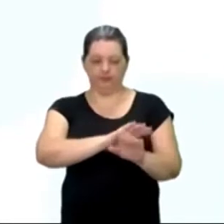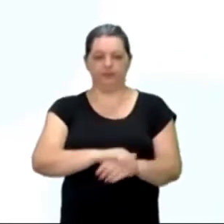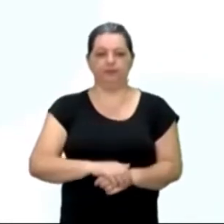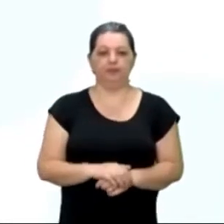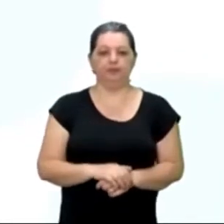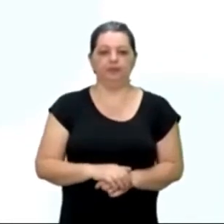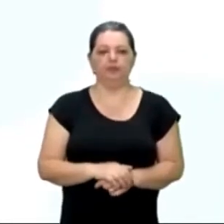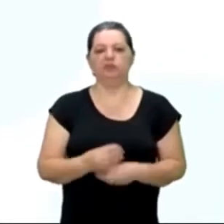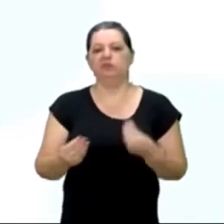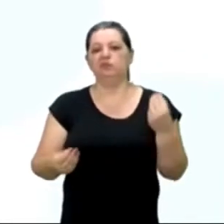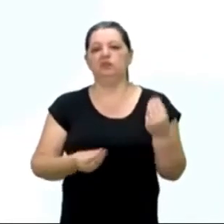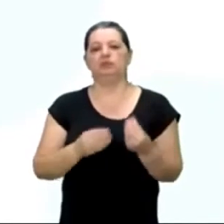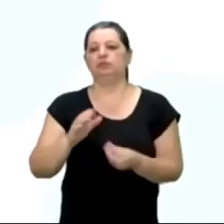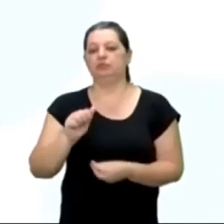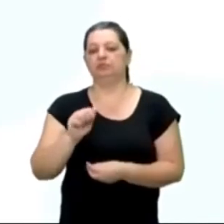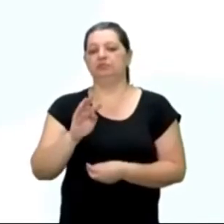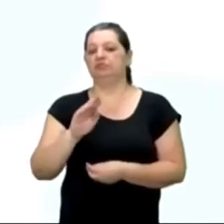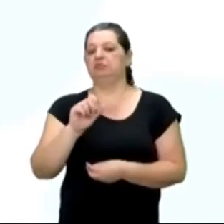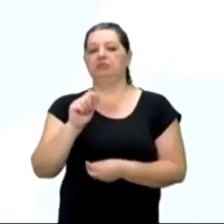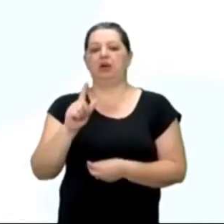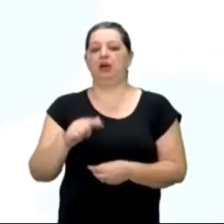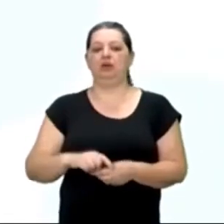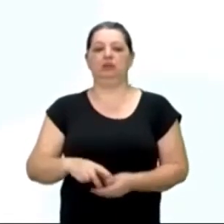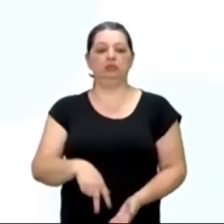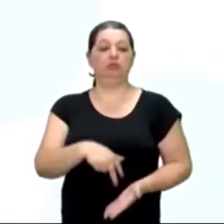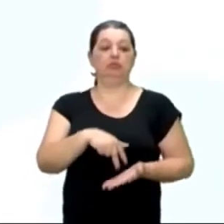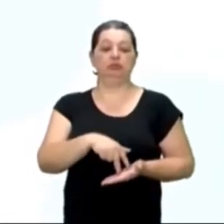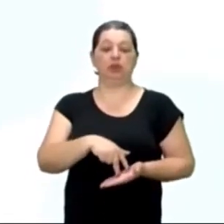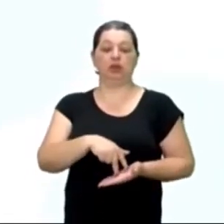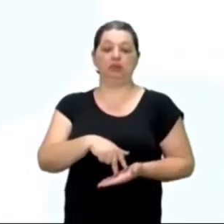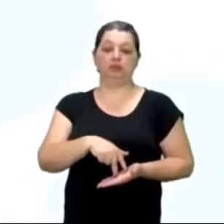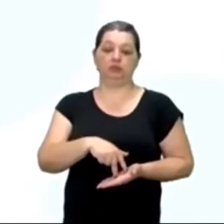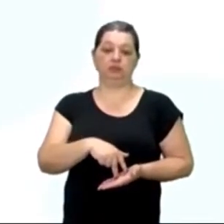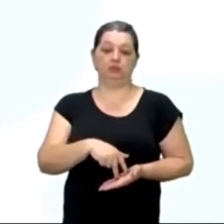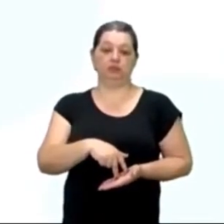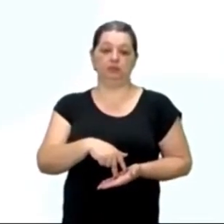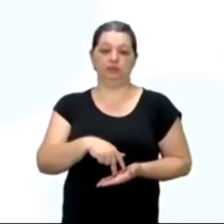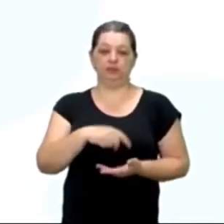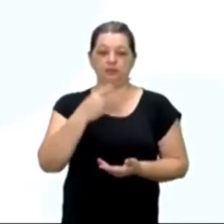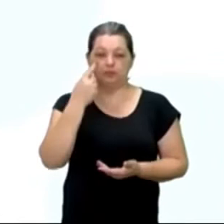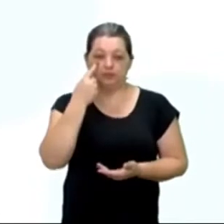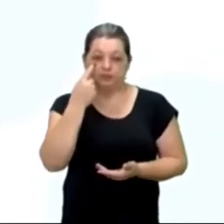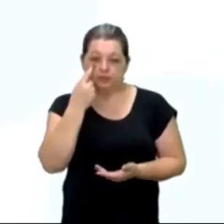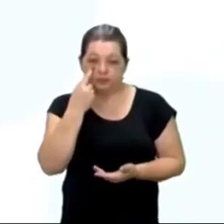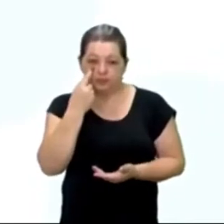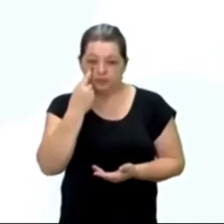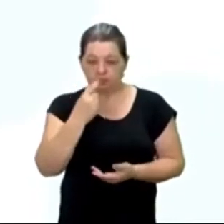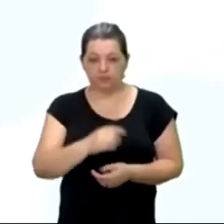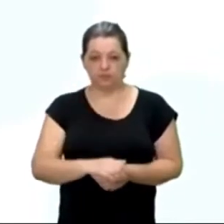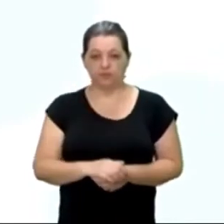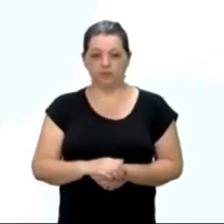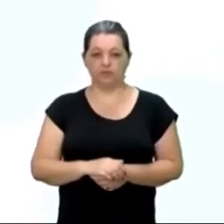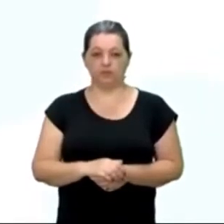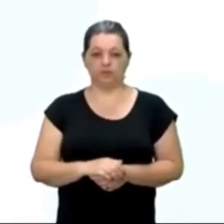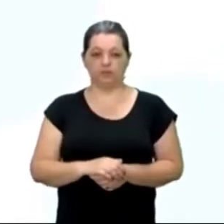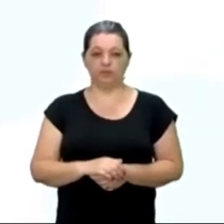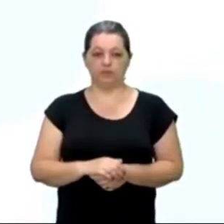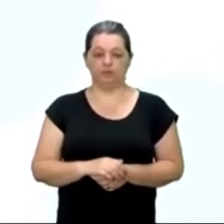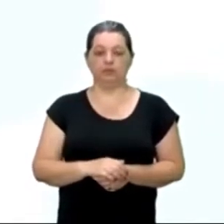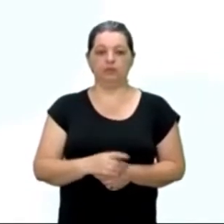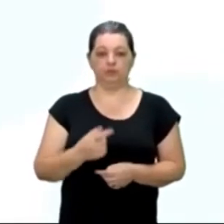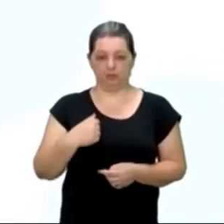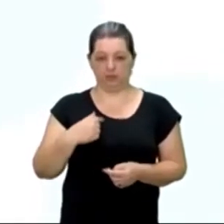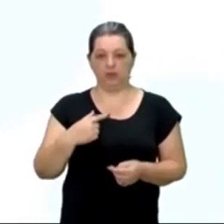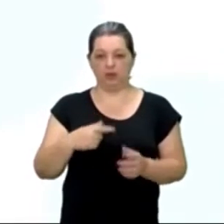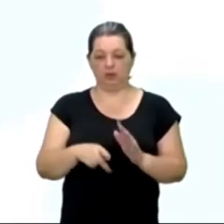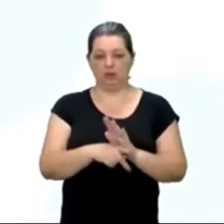Cabral, em pé, todo imponente, aqui nesse cantinho, deixa eu anotar aqui, nesse imponente aqui, dá para anotar, eu vou